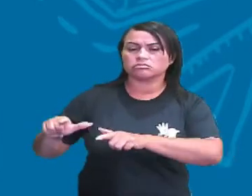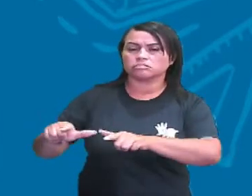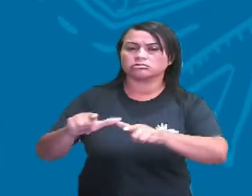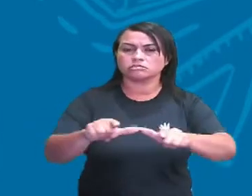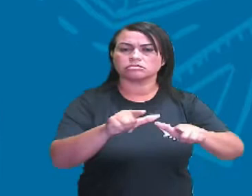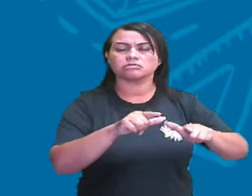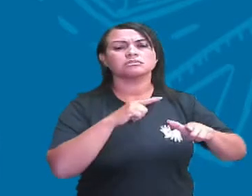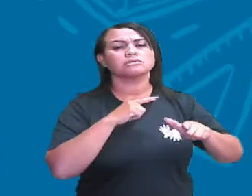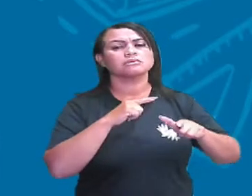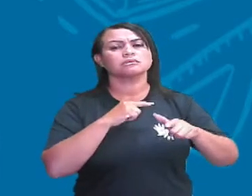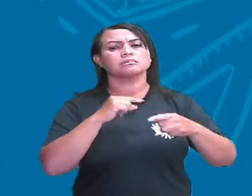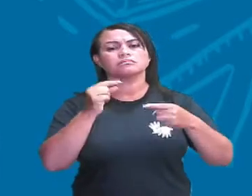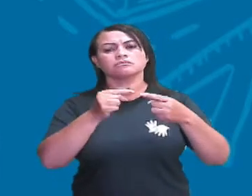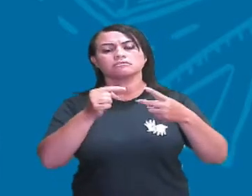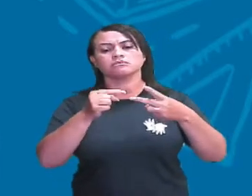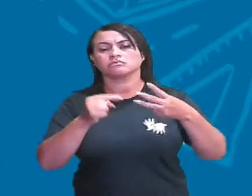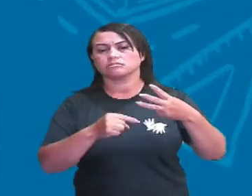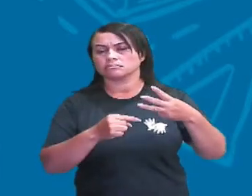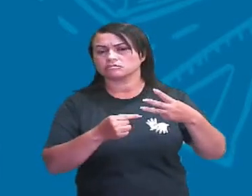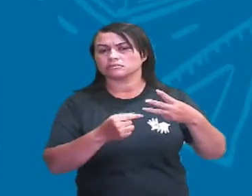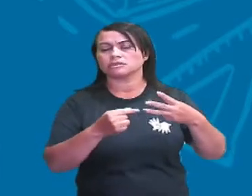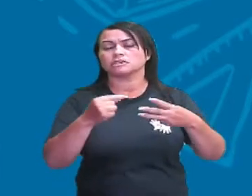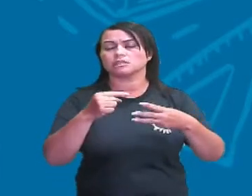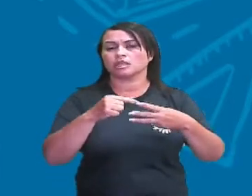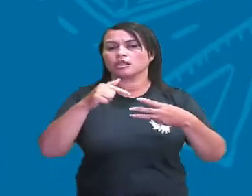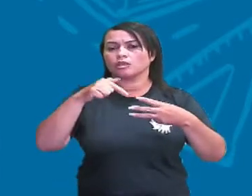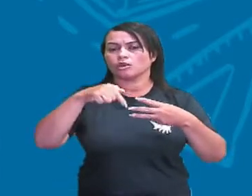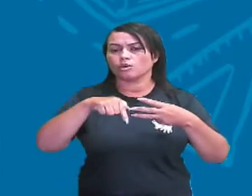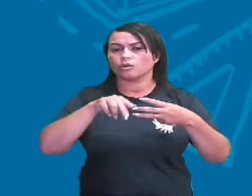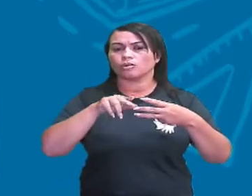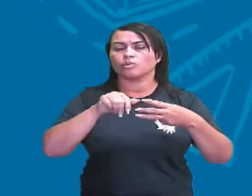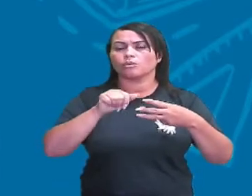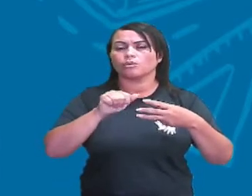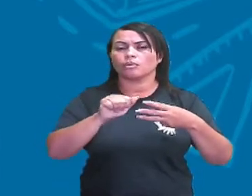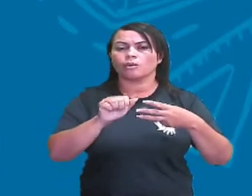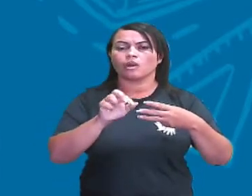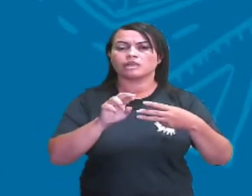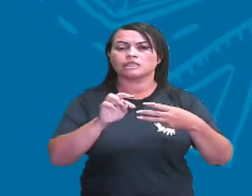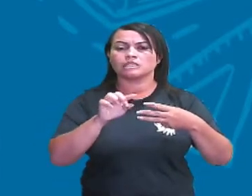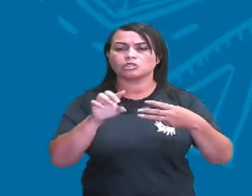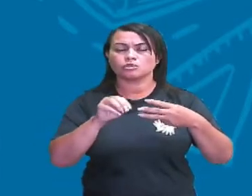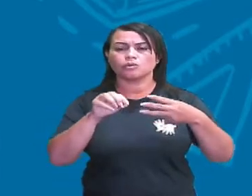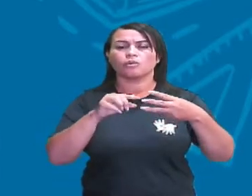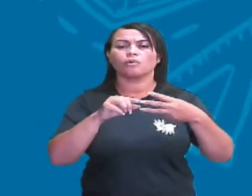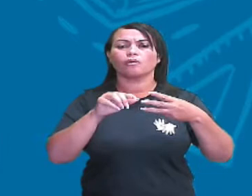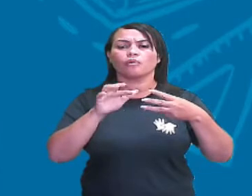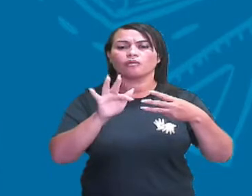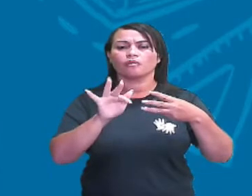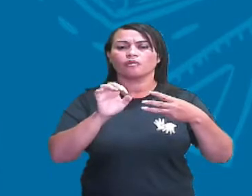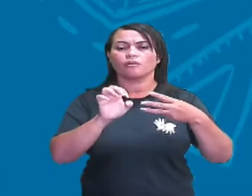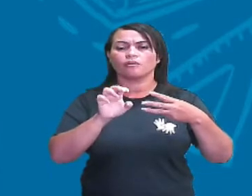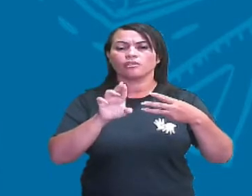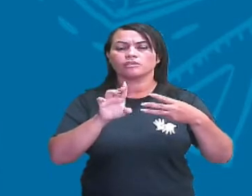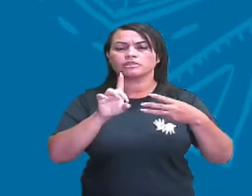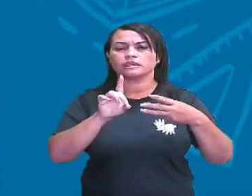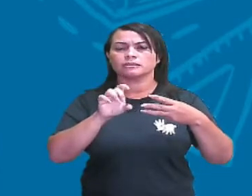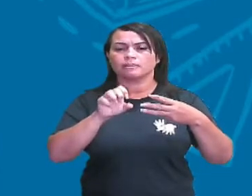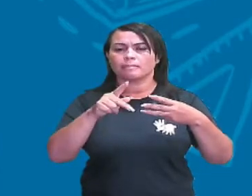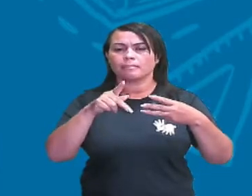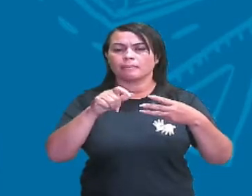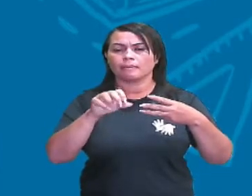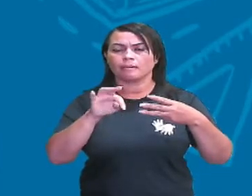por três outros minerais. O quartizo, o feodispato e a mica. De acordo com a quantidade desses minerais,